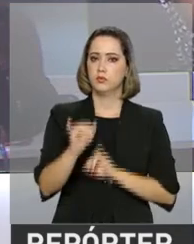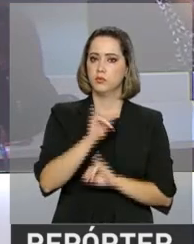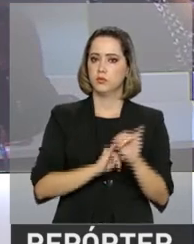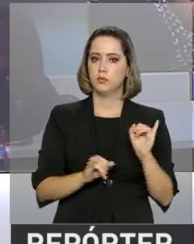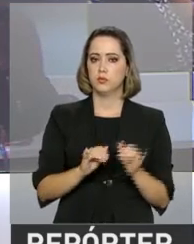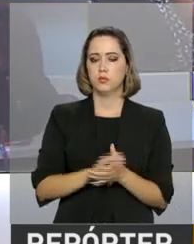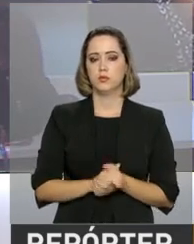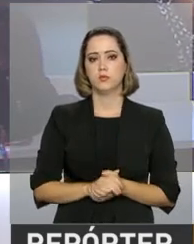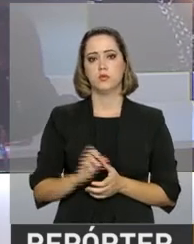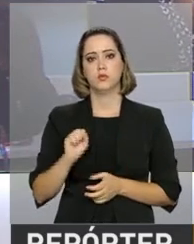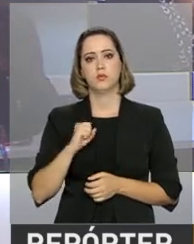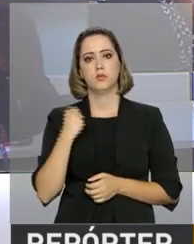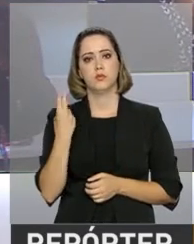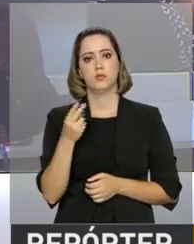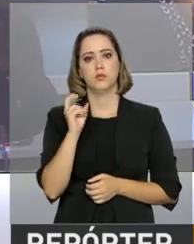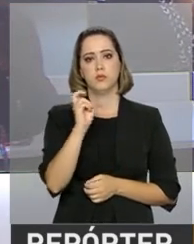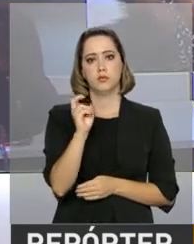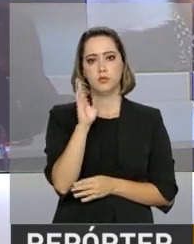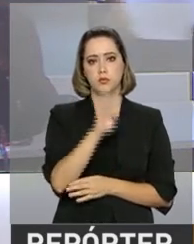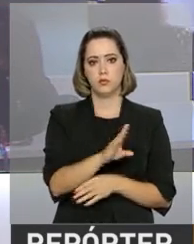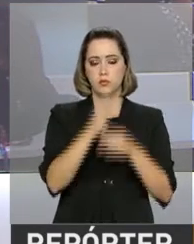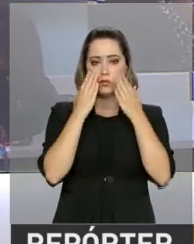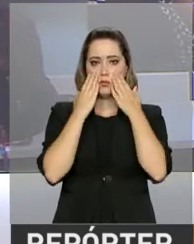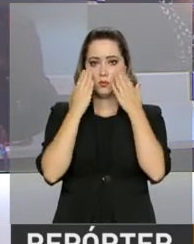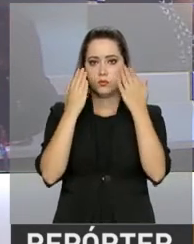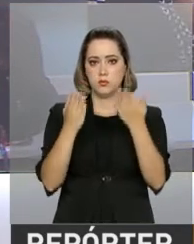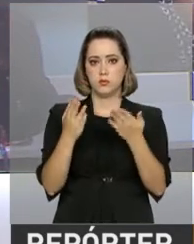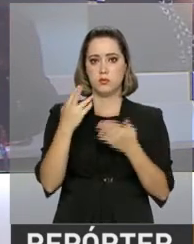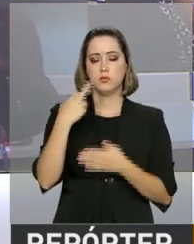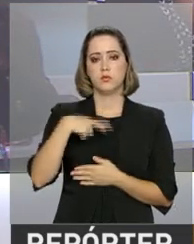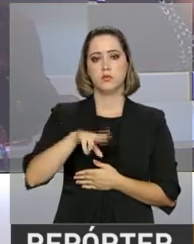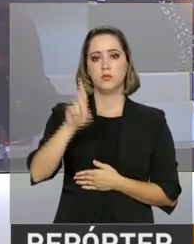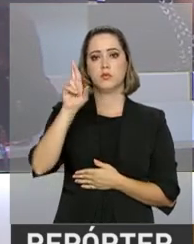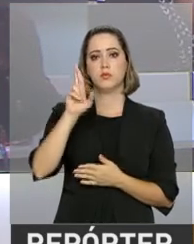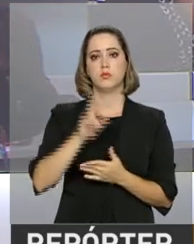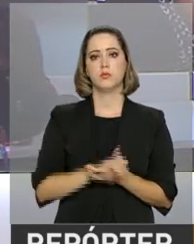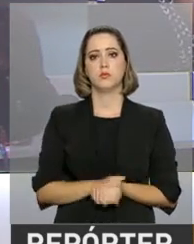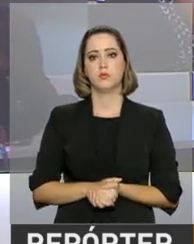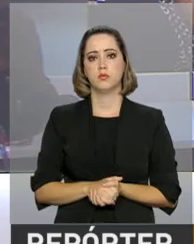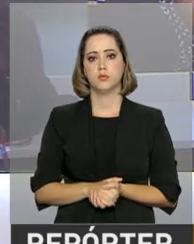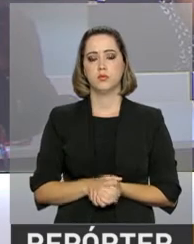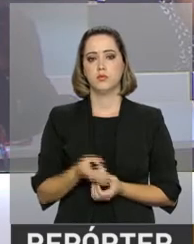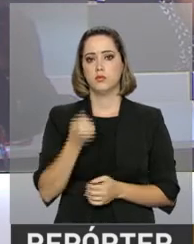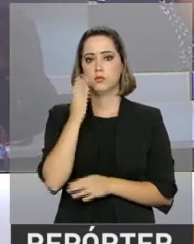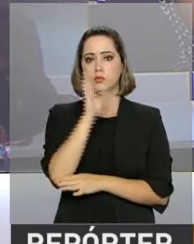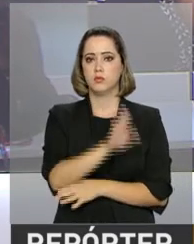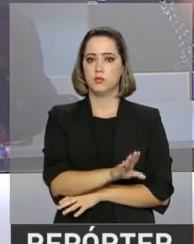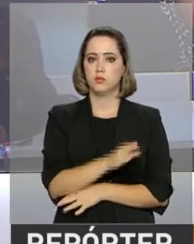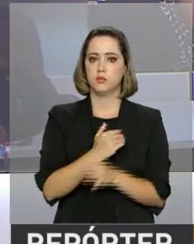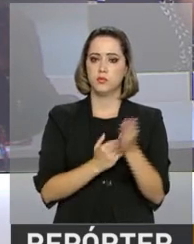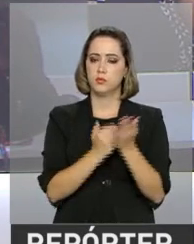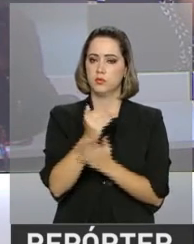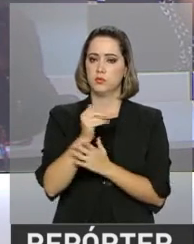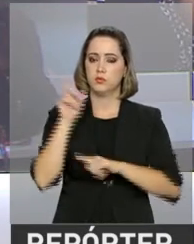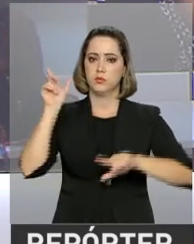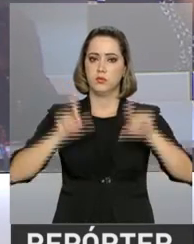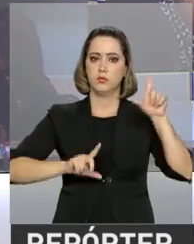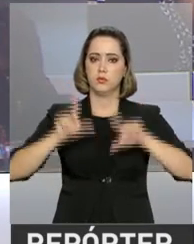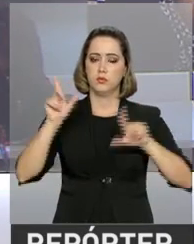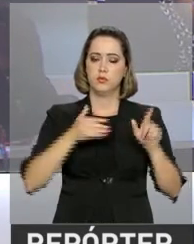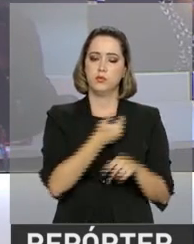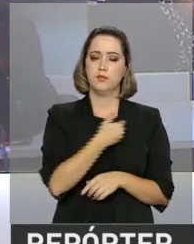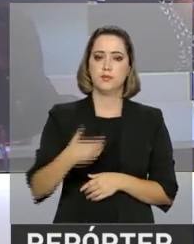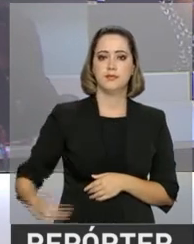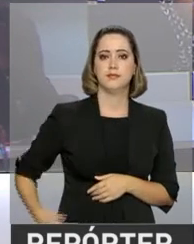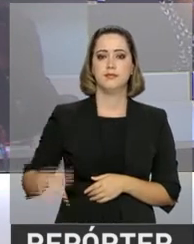momento com outras informações, ou às 5 da tarde, na próxima edição do Repórter NBR. Uma ótima tarde para você. Continue com